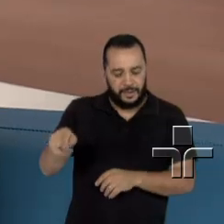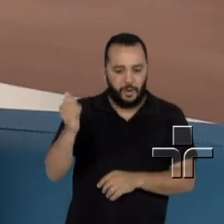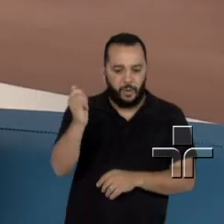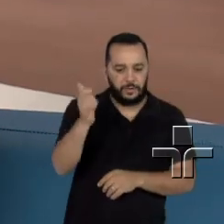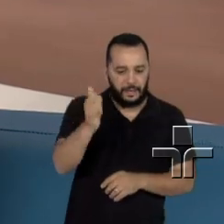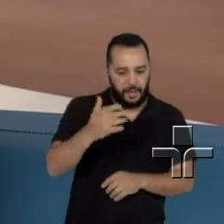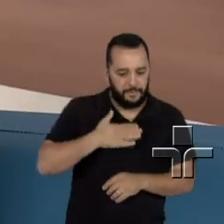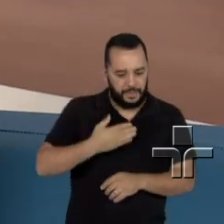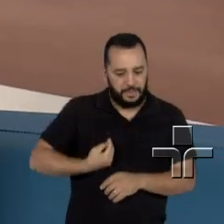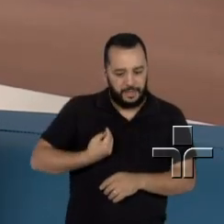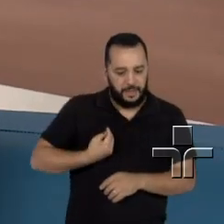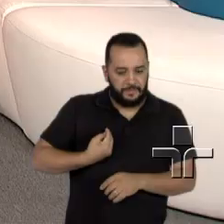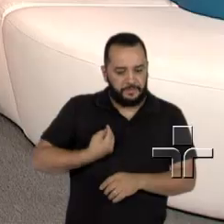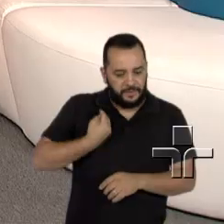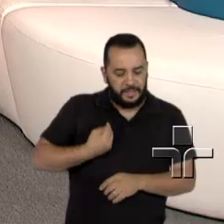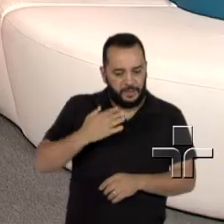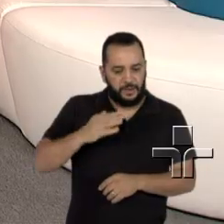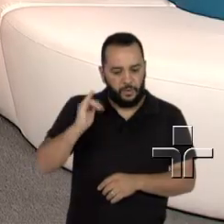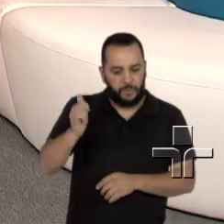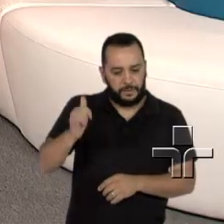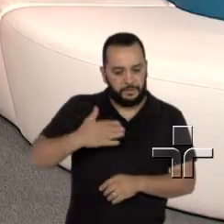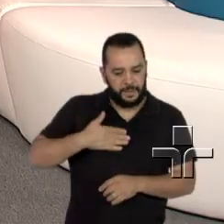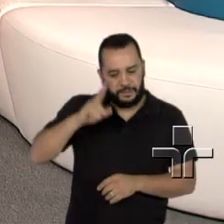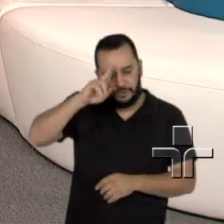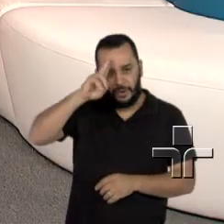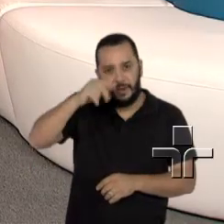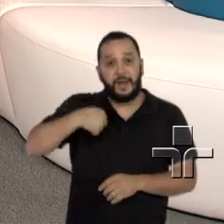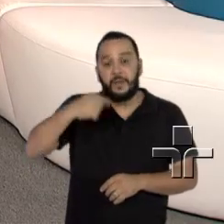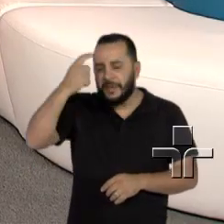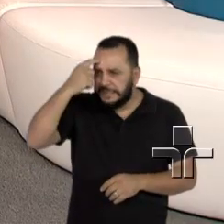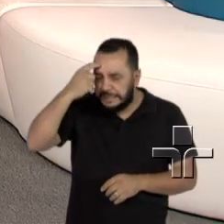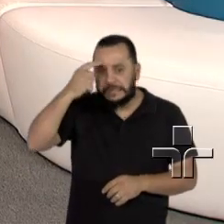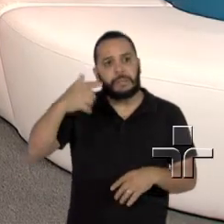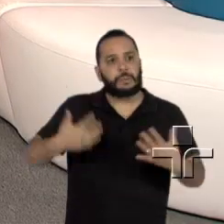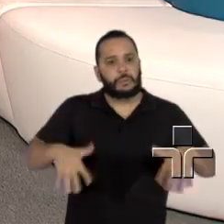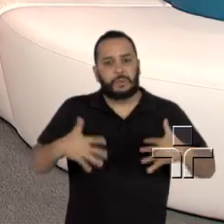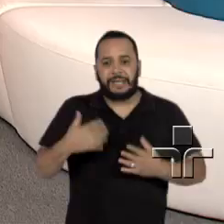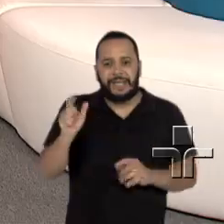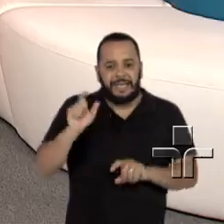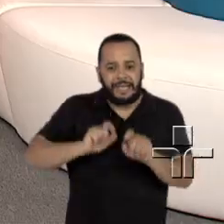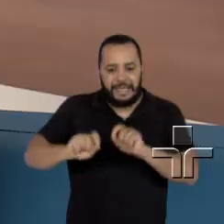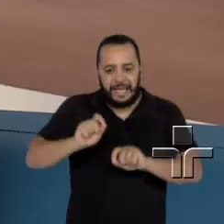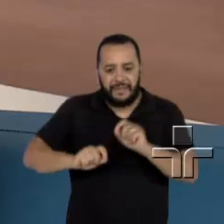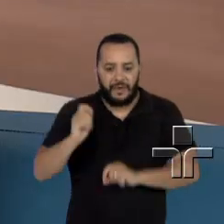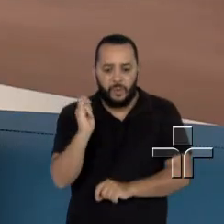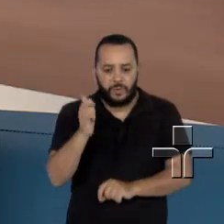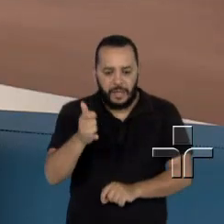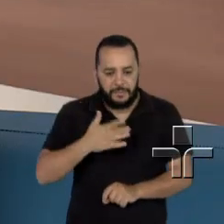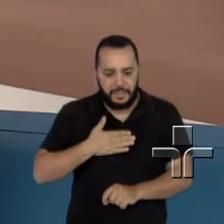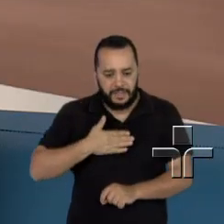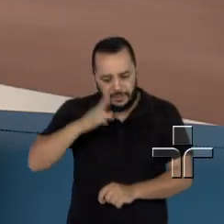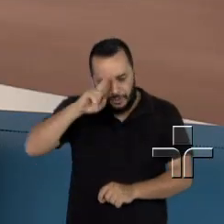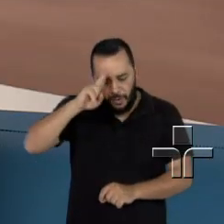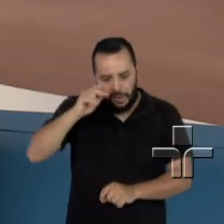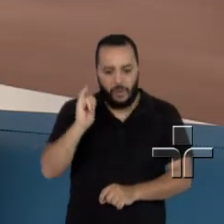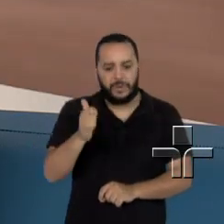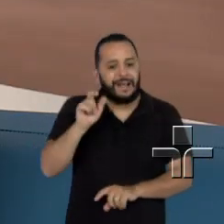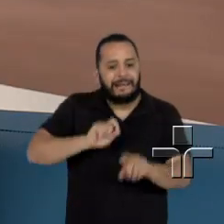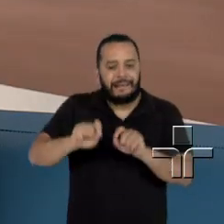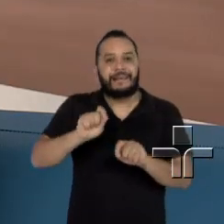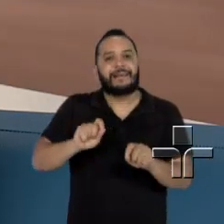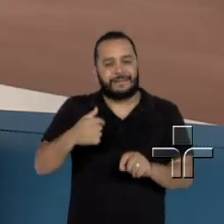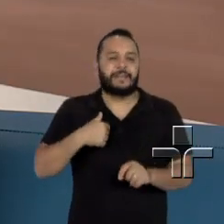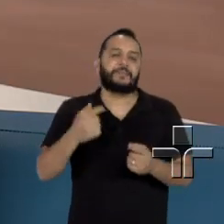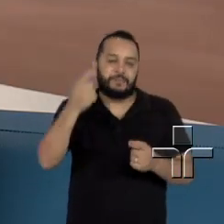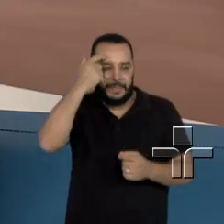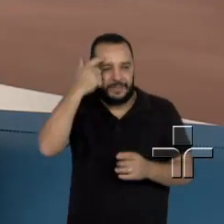facada em mim, eu falei, quem vai contar a minha história? Eu sempre gostei de fazer família, de ter uma família, apesar que a profissão não fortalecia muito